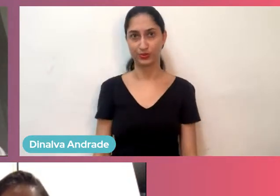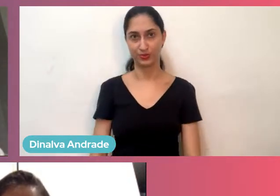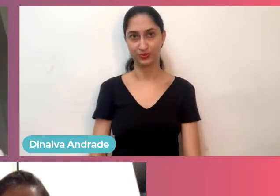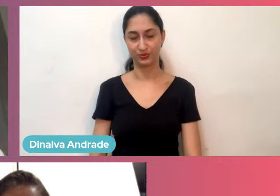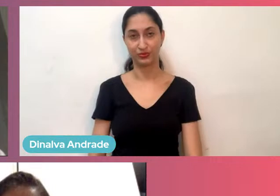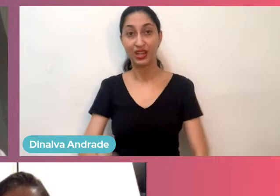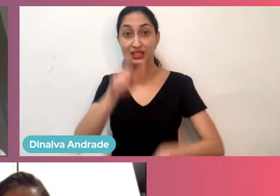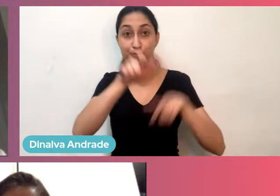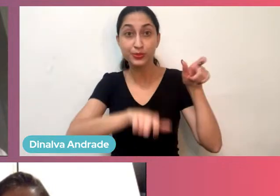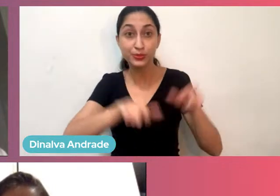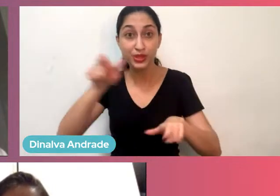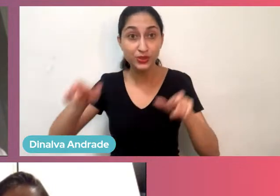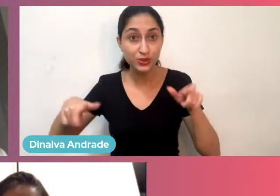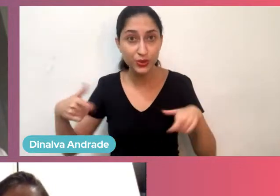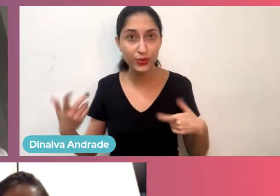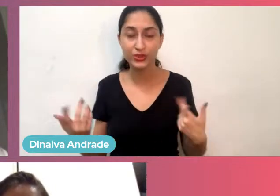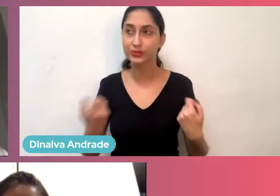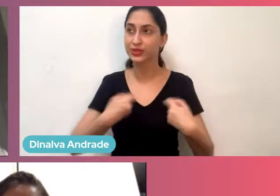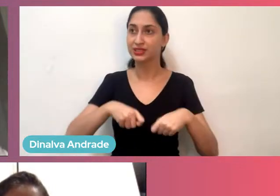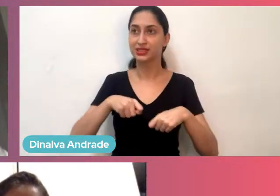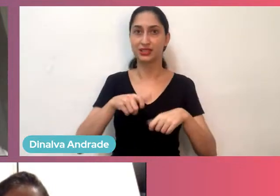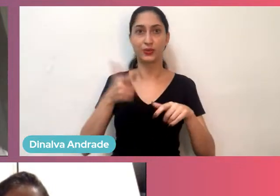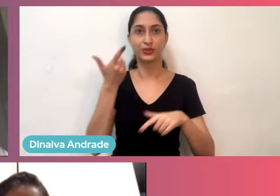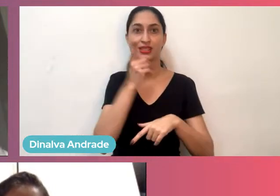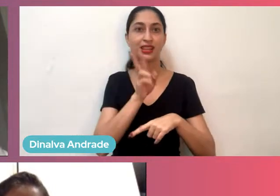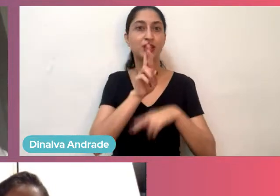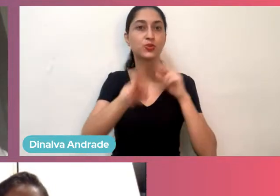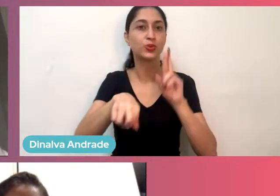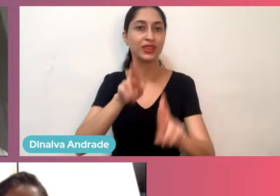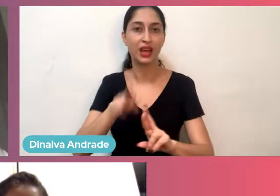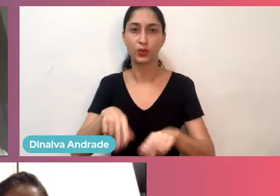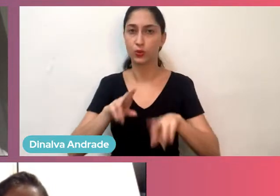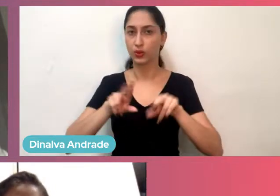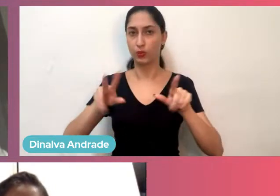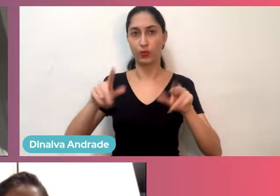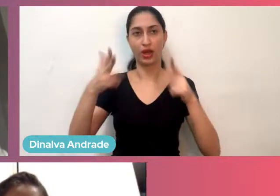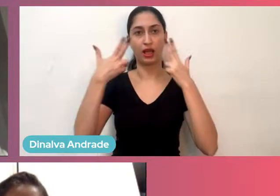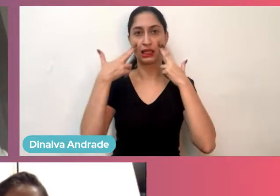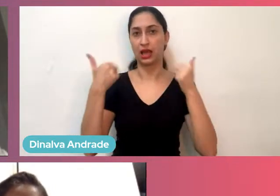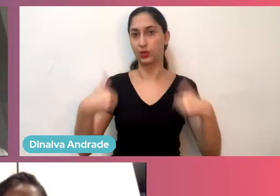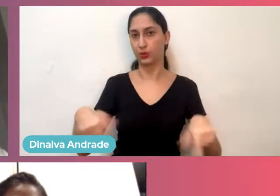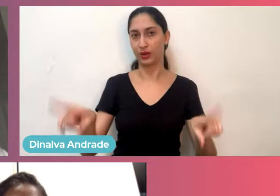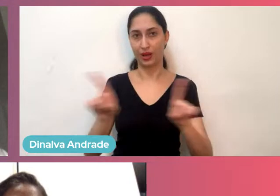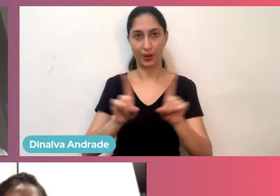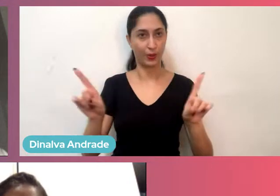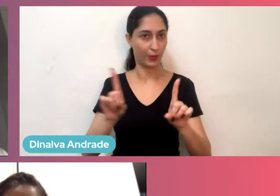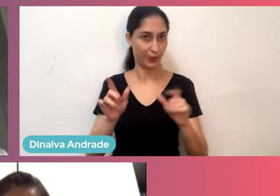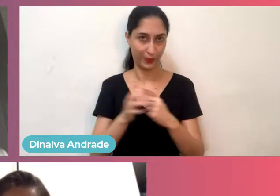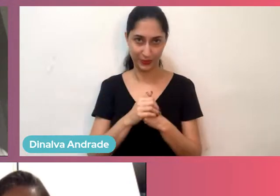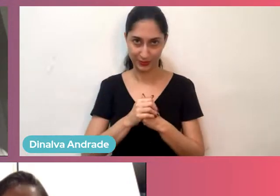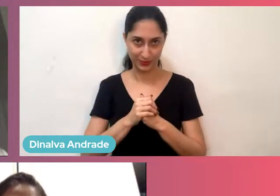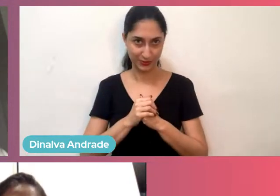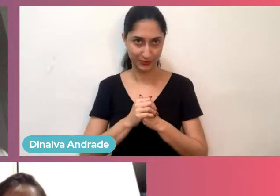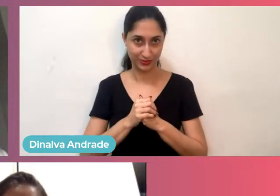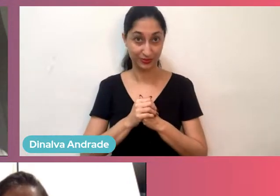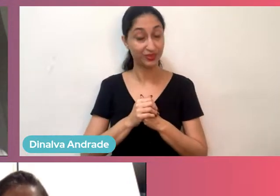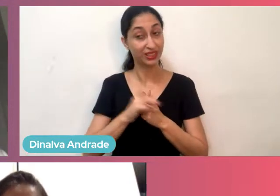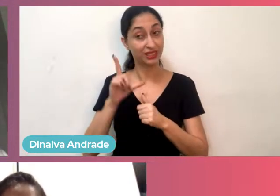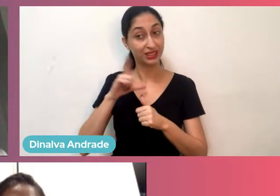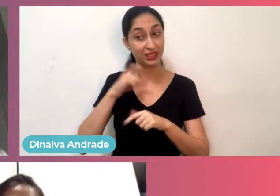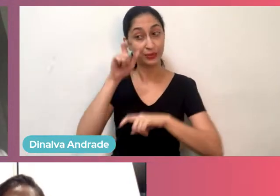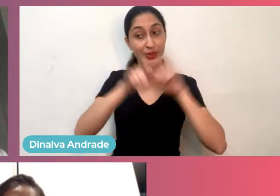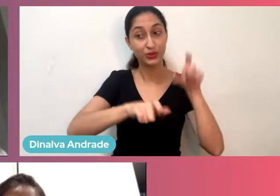pessoas é que geram os resultados, os resultados não vêm de um processo só específico, vêm de pessoas